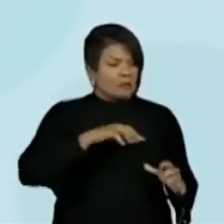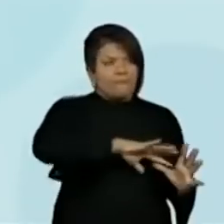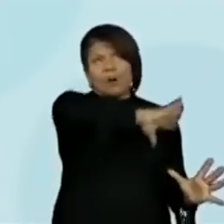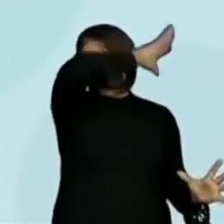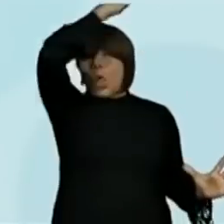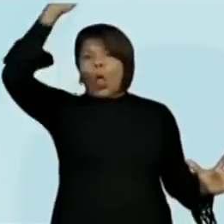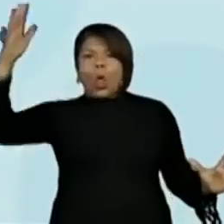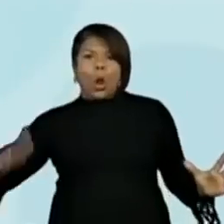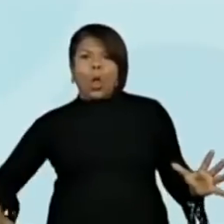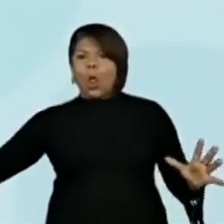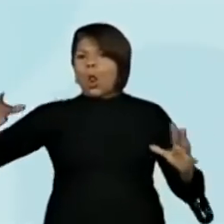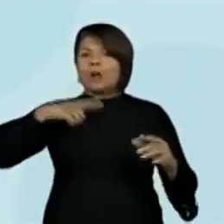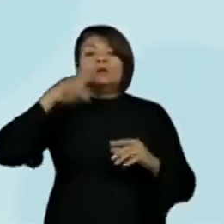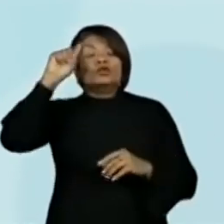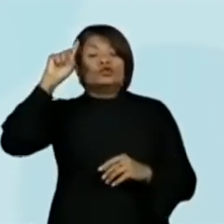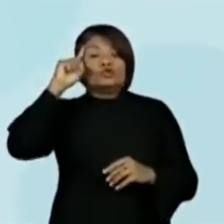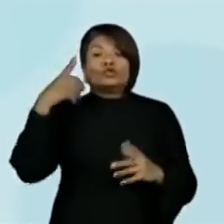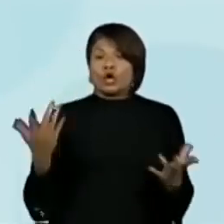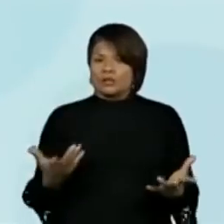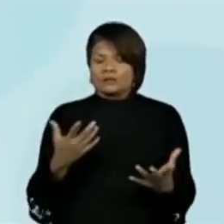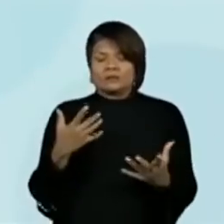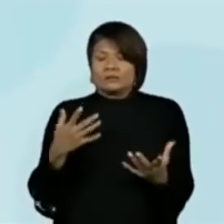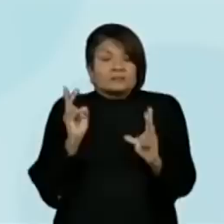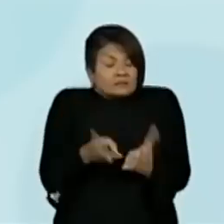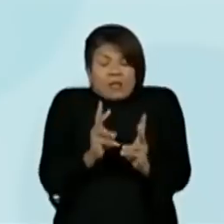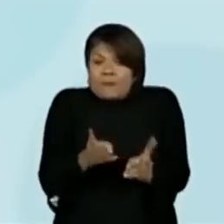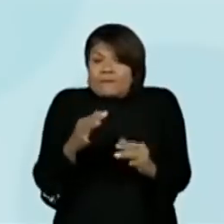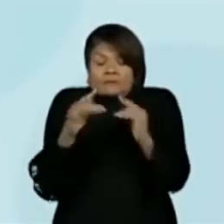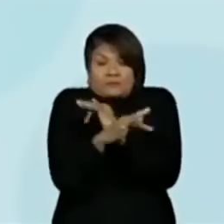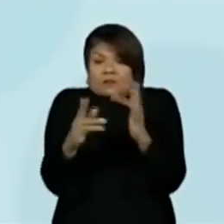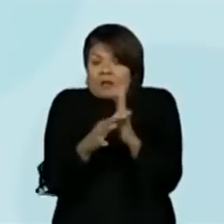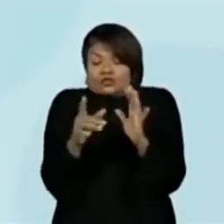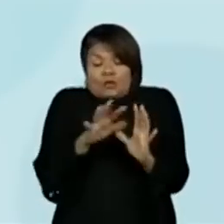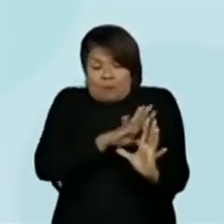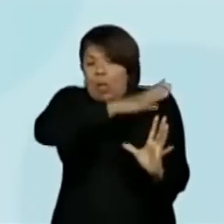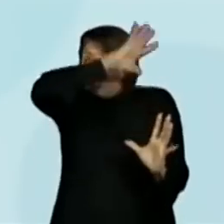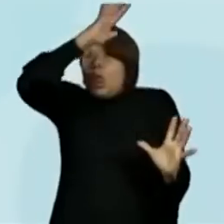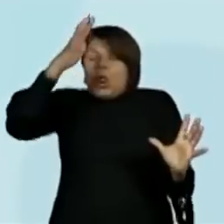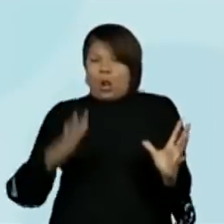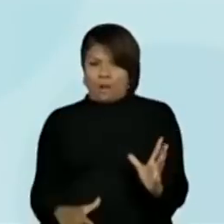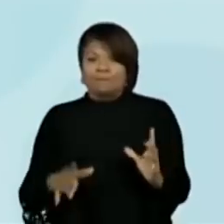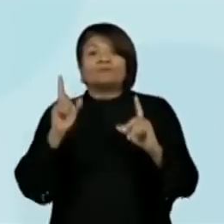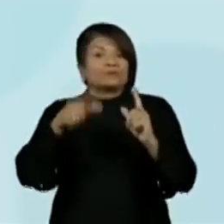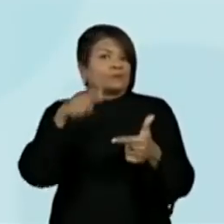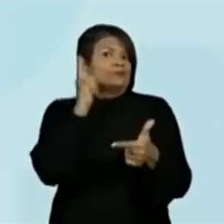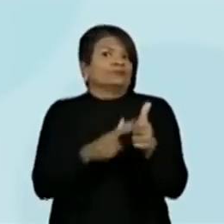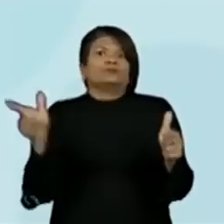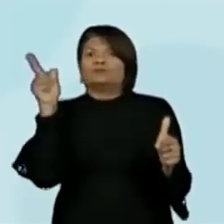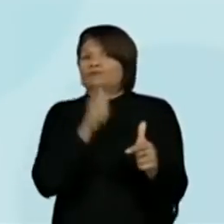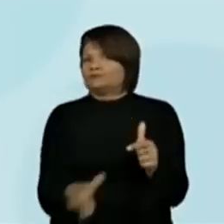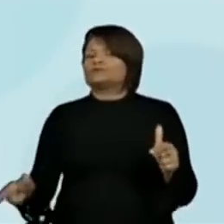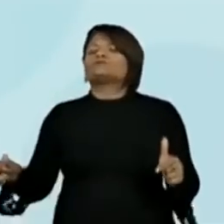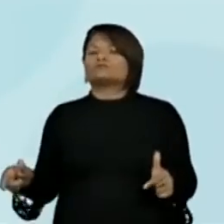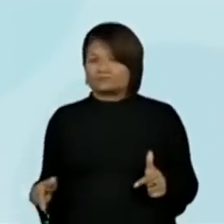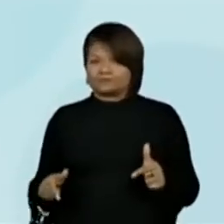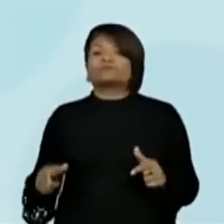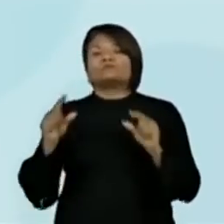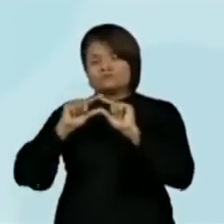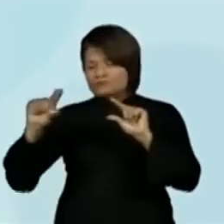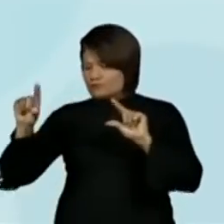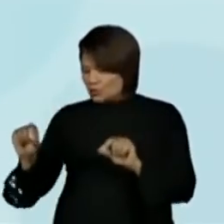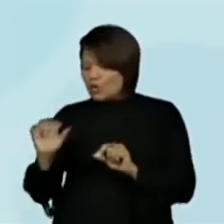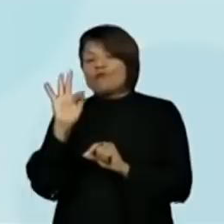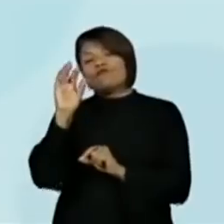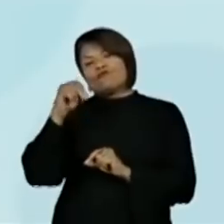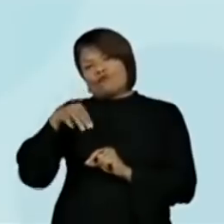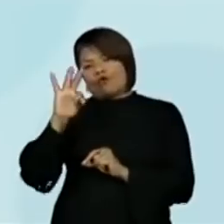todos os dias em cada cidade. Essa quantidade tão grande de lixo é um problemão. Então aqui a gente tem a fonte e aqui de onde eu